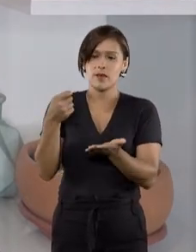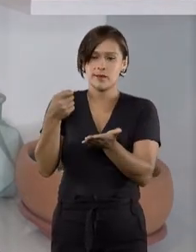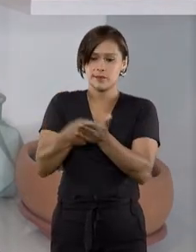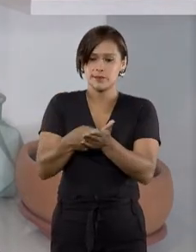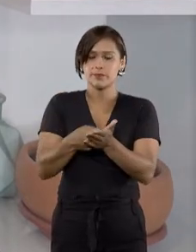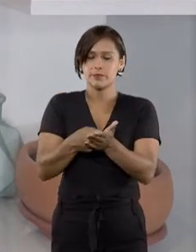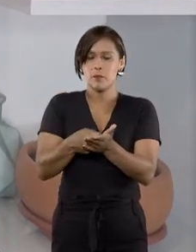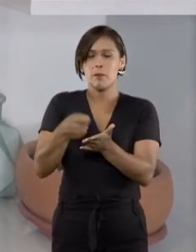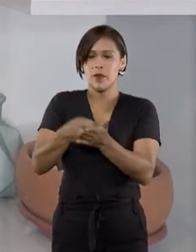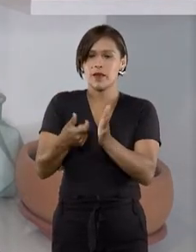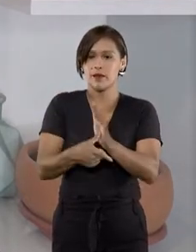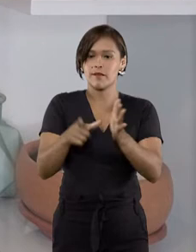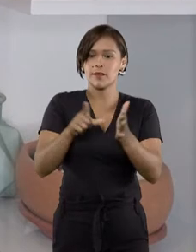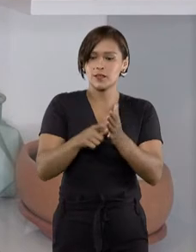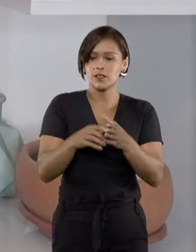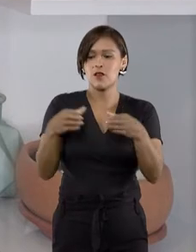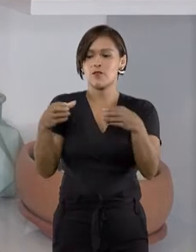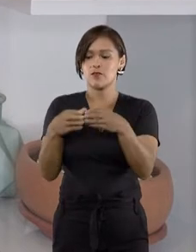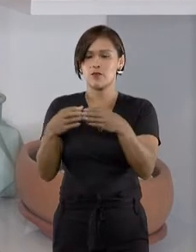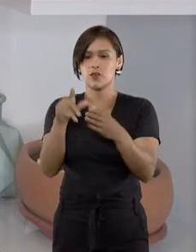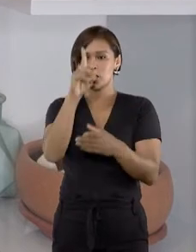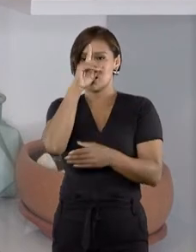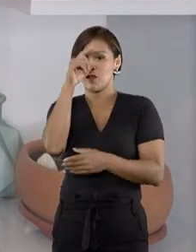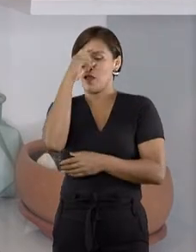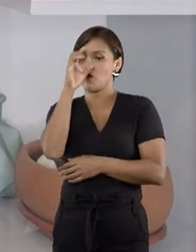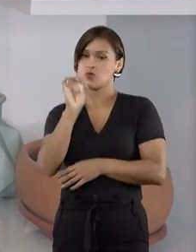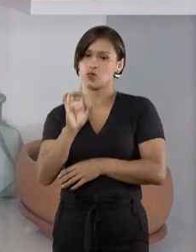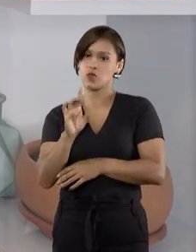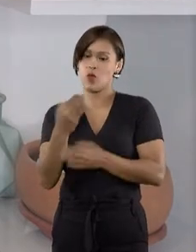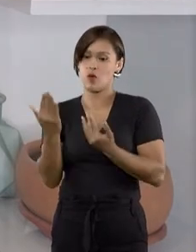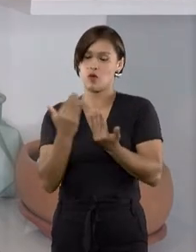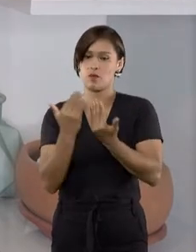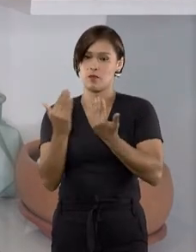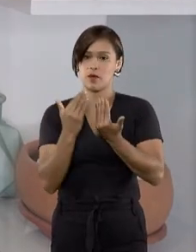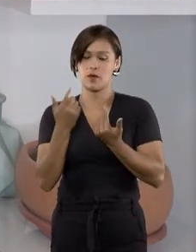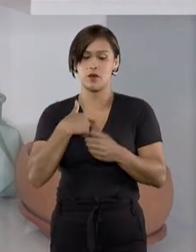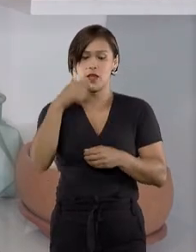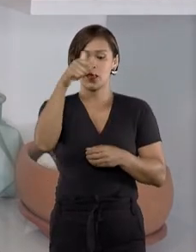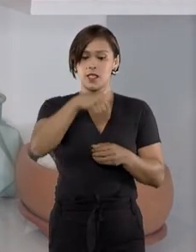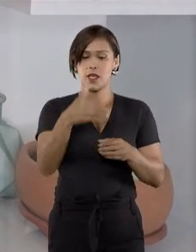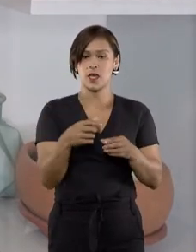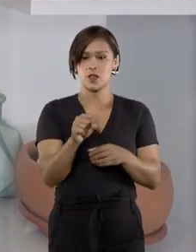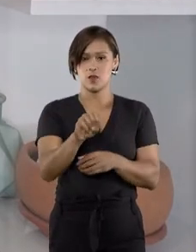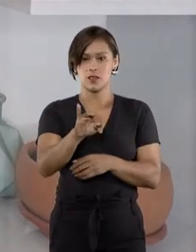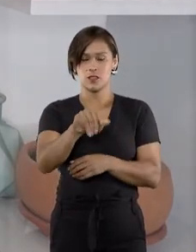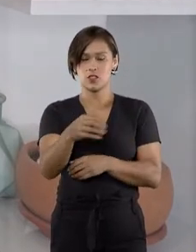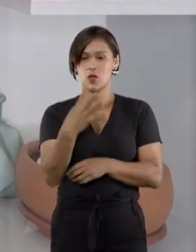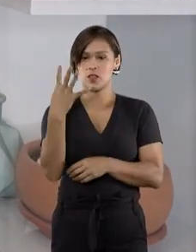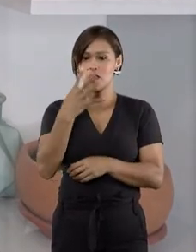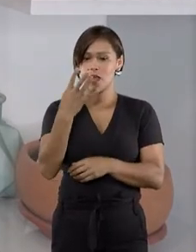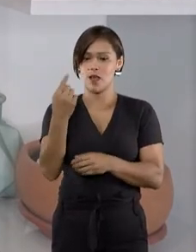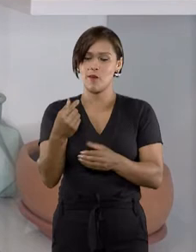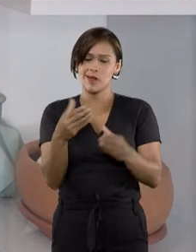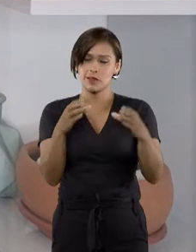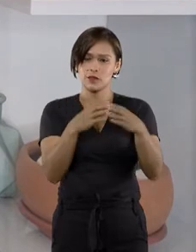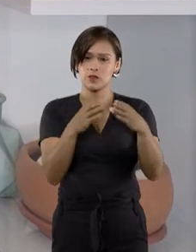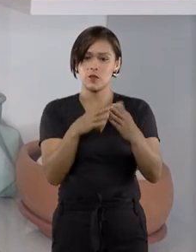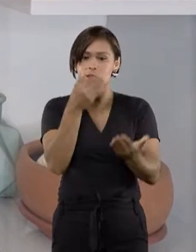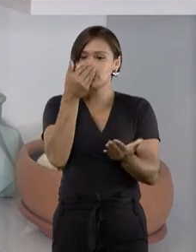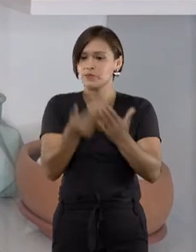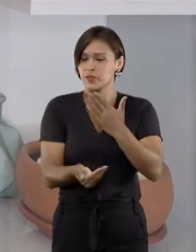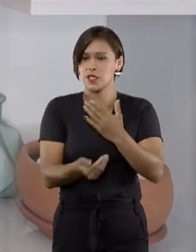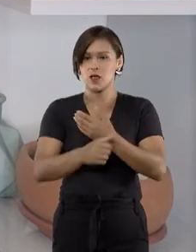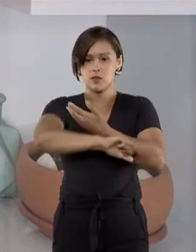por ela caso o procedimento fosse feito em local credenciado. O caso chegou ao STJ e a quarta turma negou o pedido de